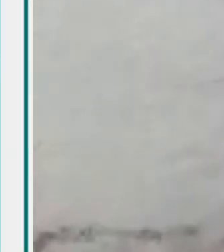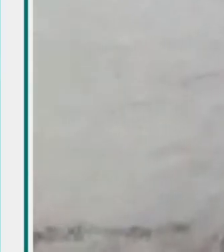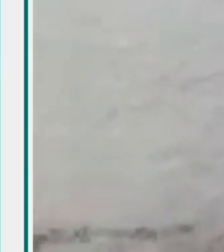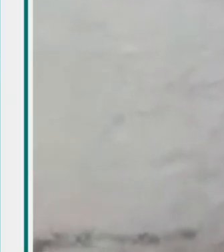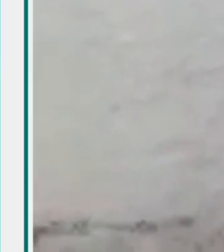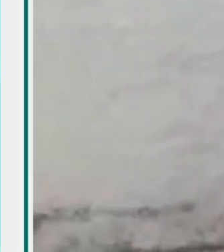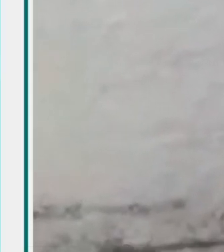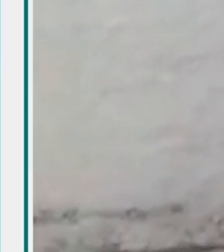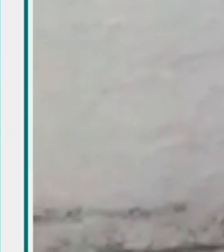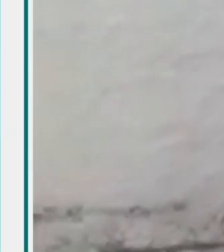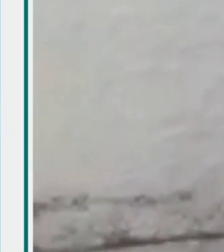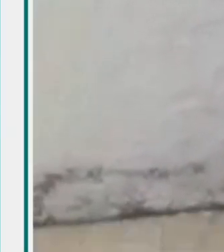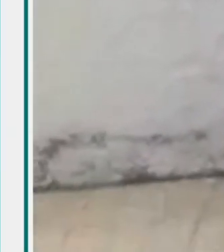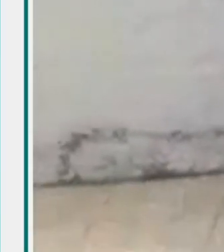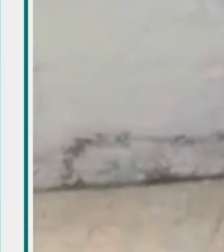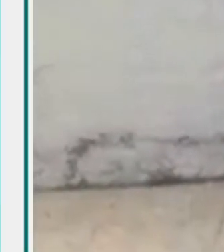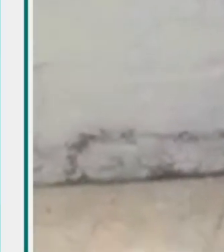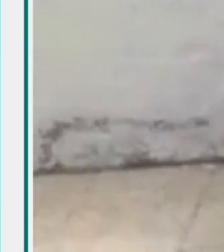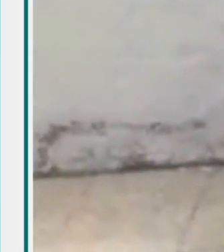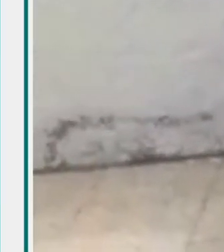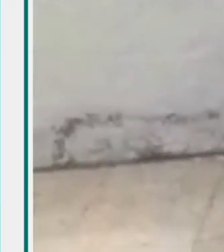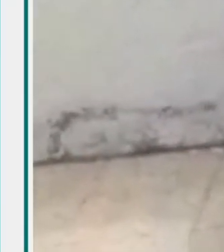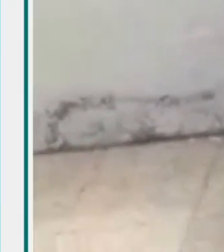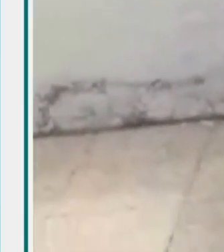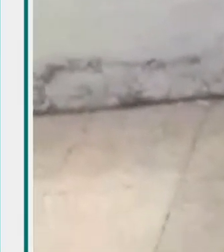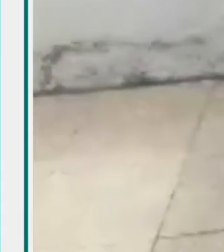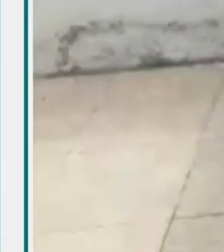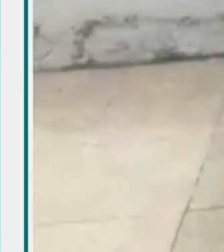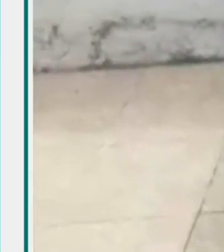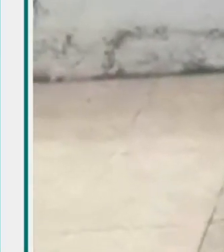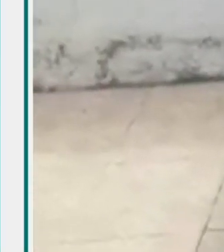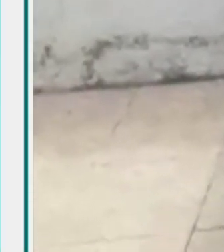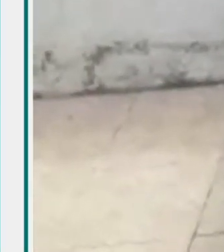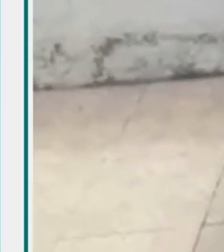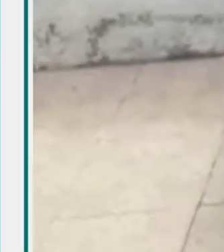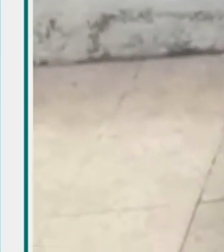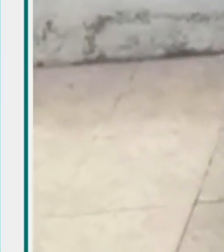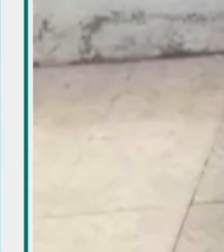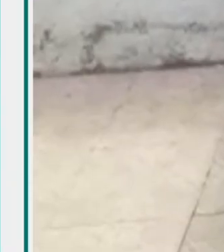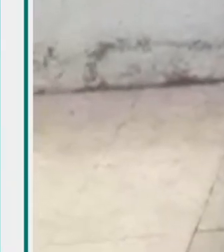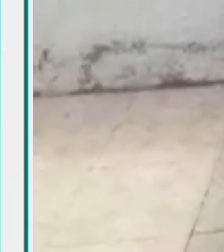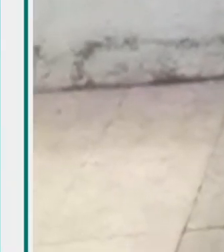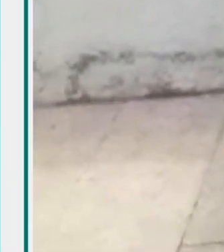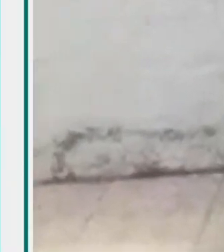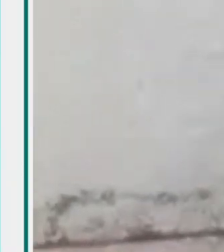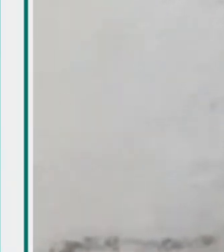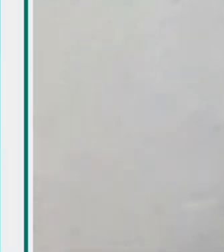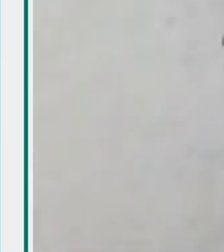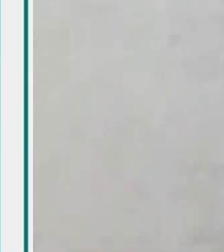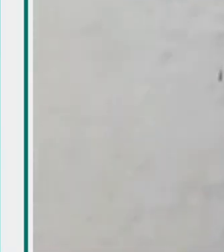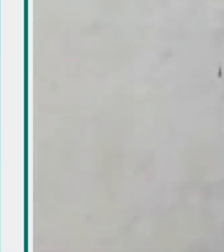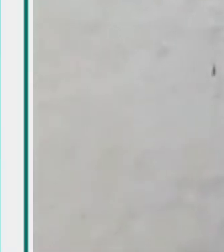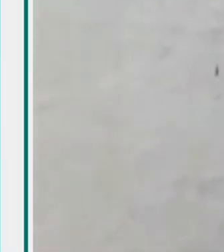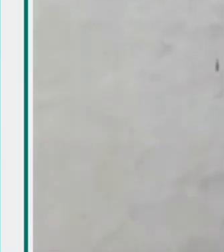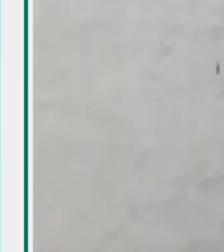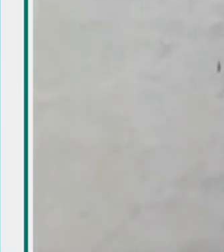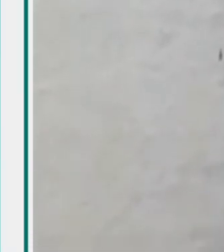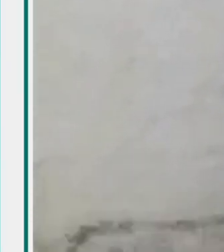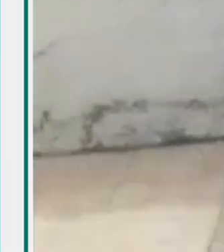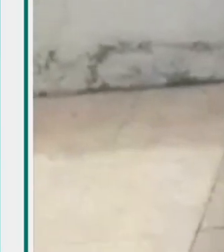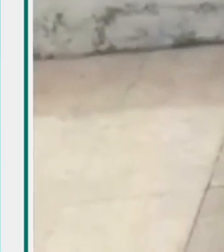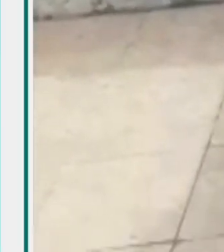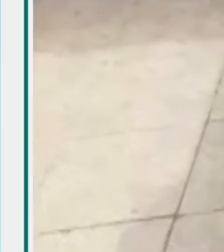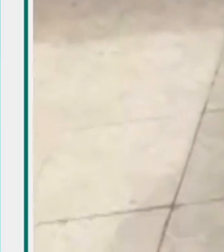combinar sempre assim. Sempre que os braços estiverem baixo, as pernas estarão fechadas. Sempre que os braços estiverem em cima,